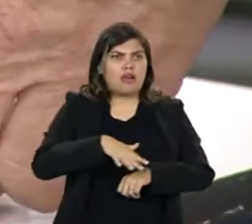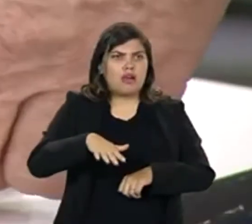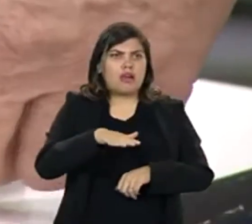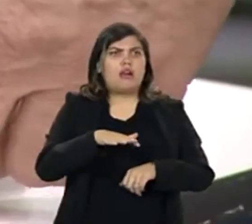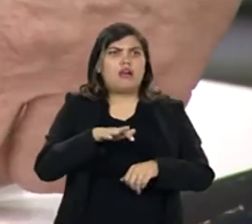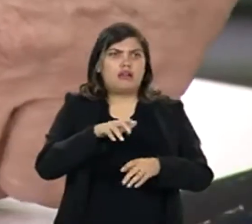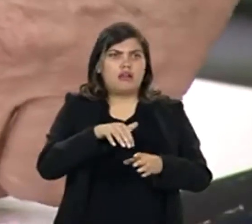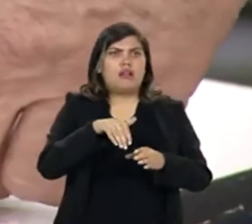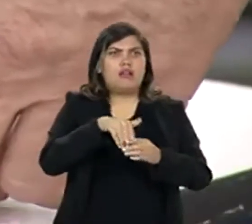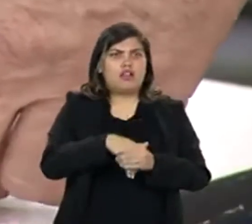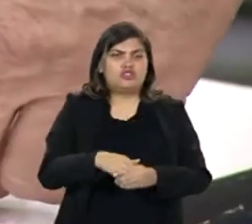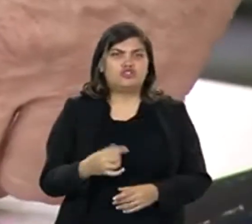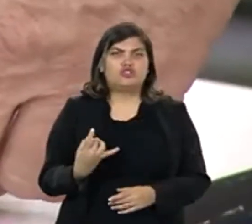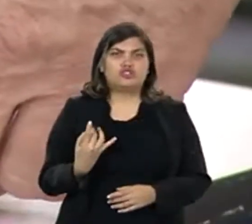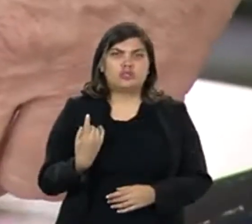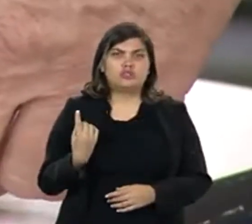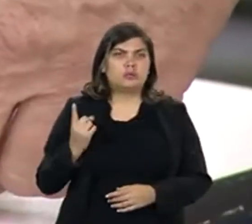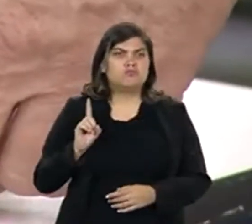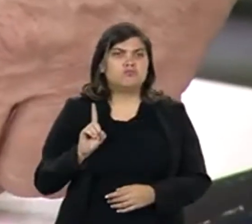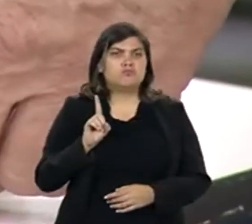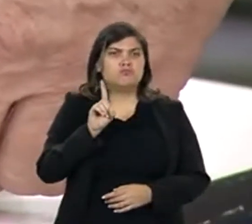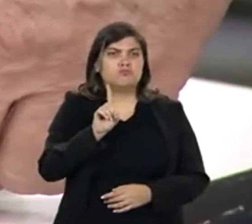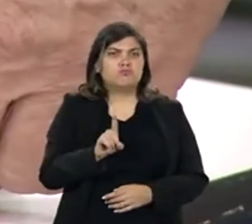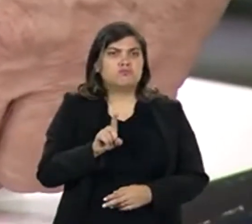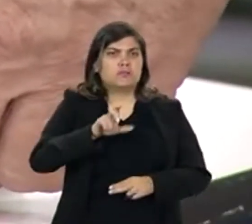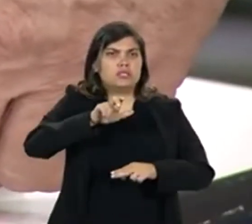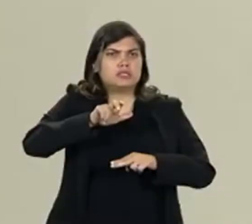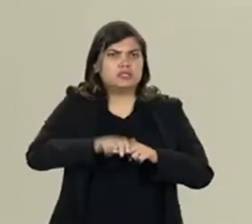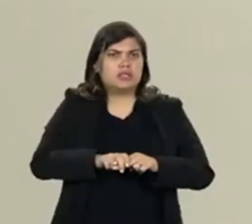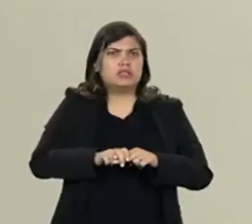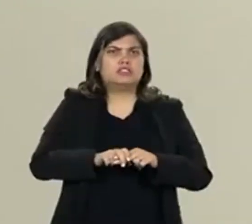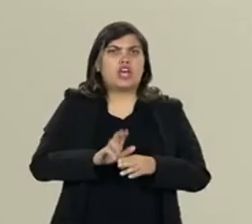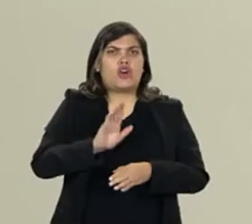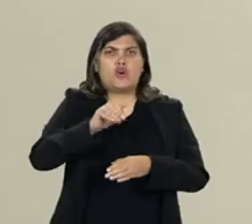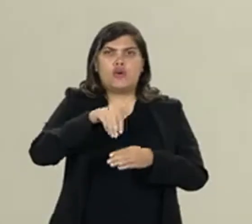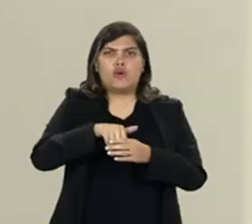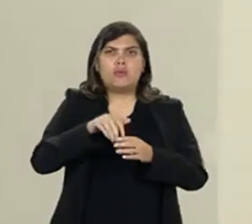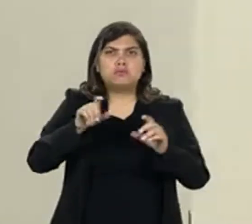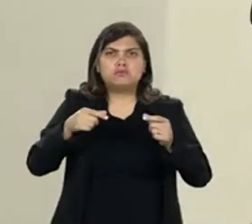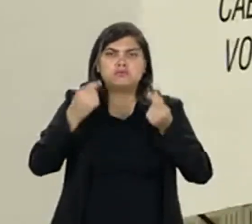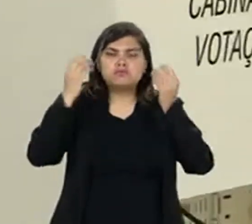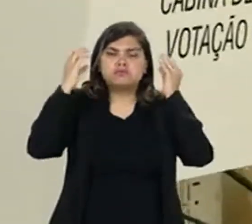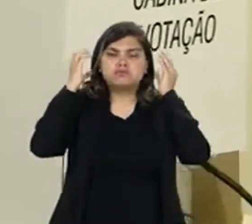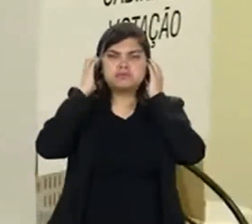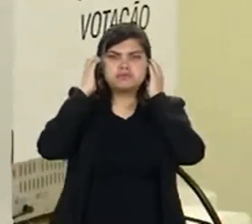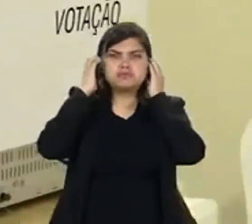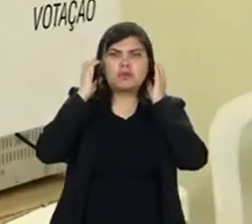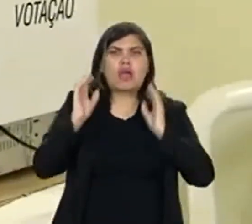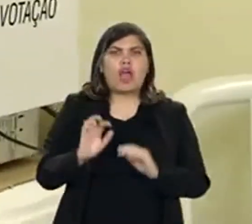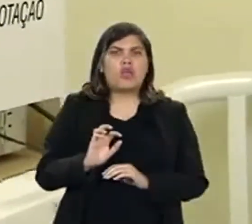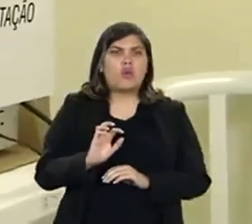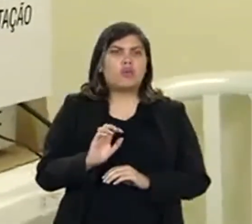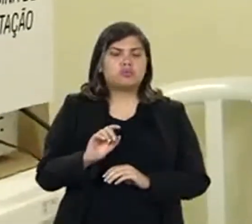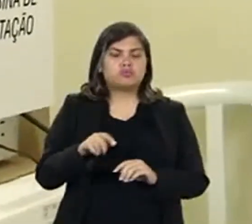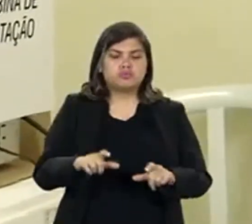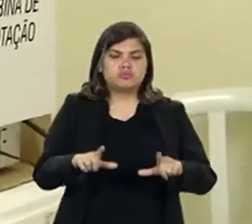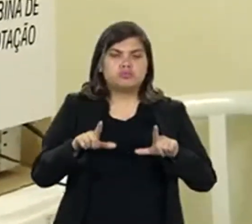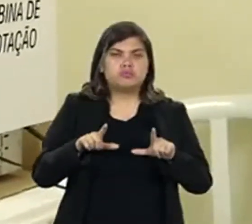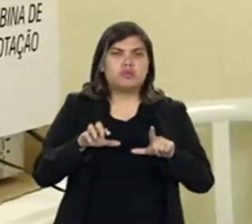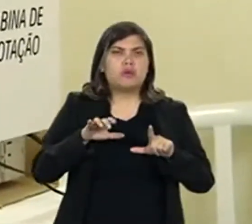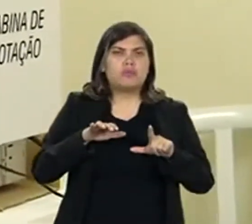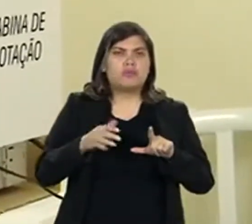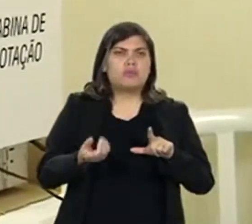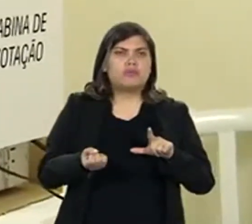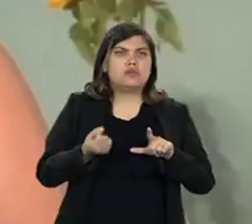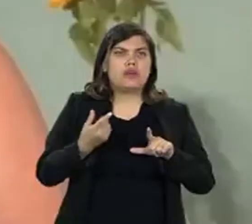minha sessão eleitoral sozinha, sentar na urna eletrônica, colocar o fone de ouvido, e aí a urna me